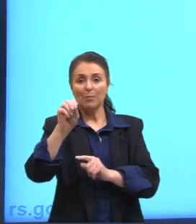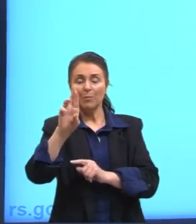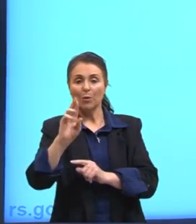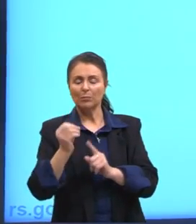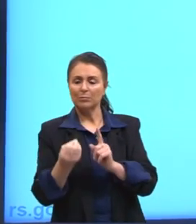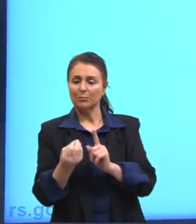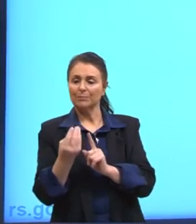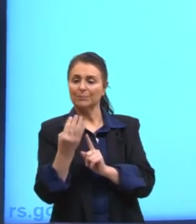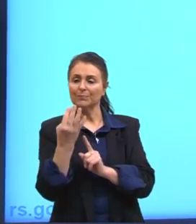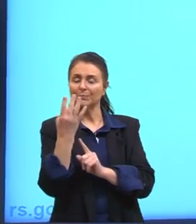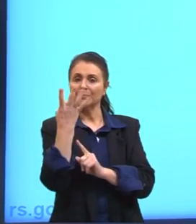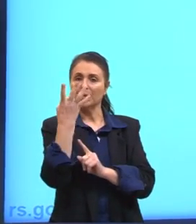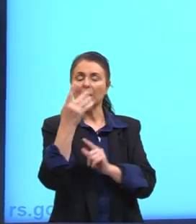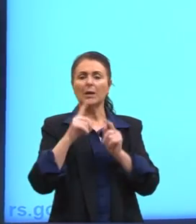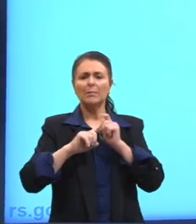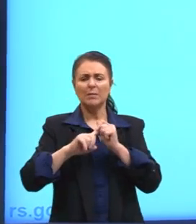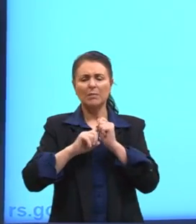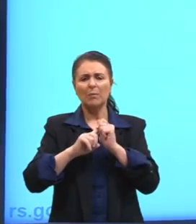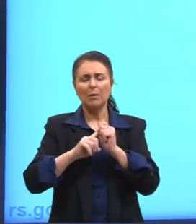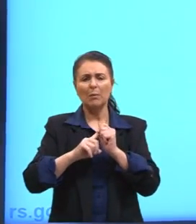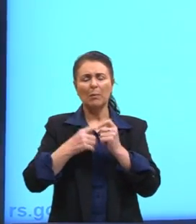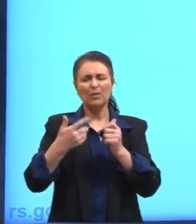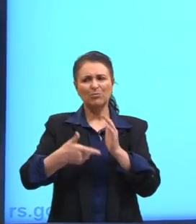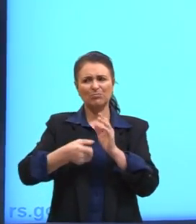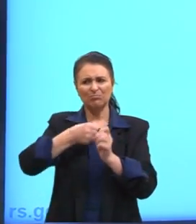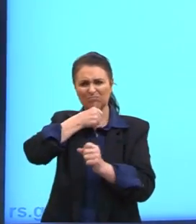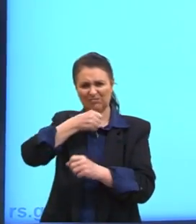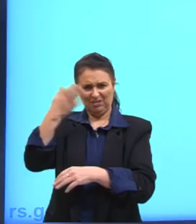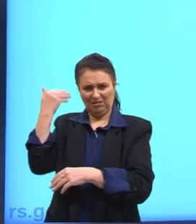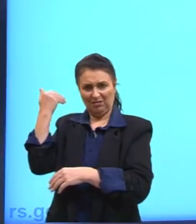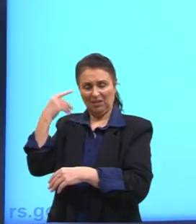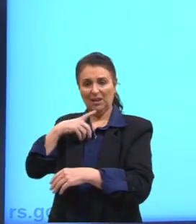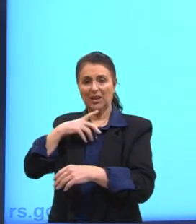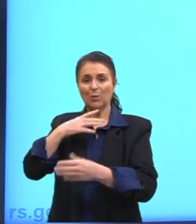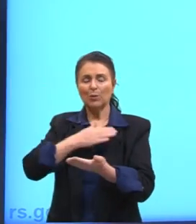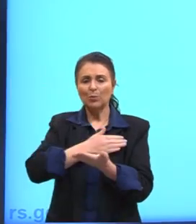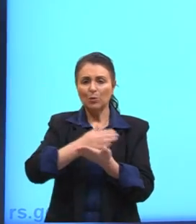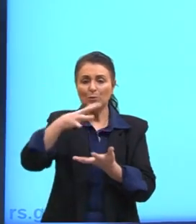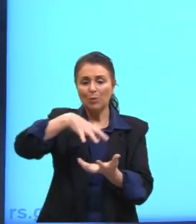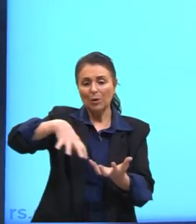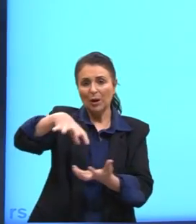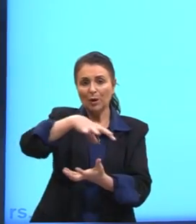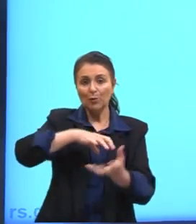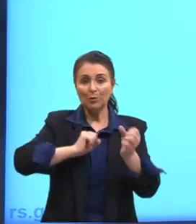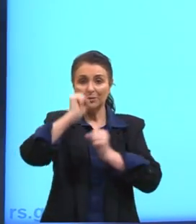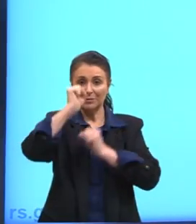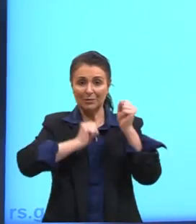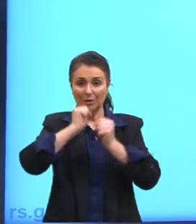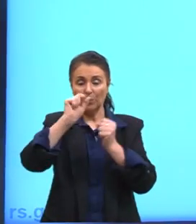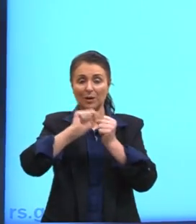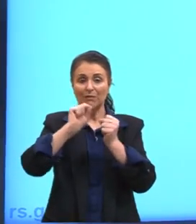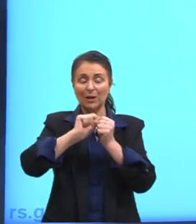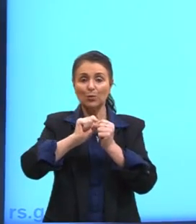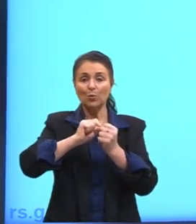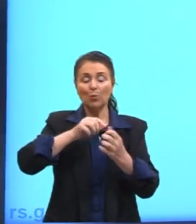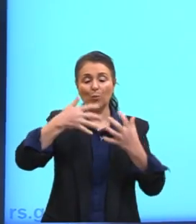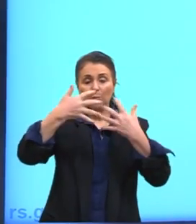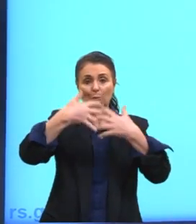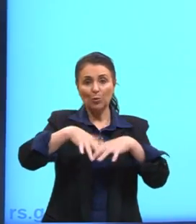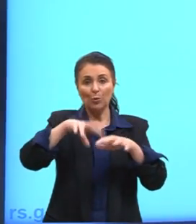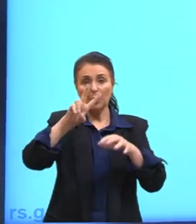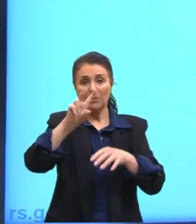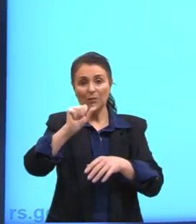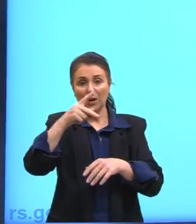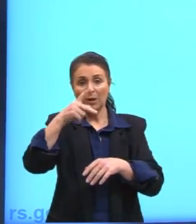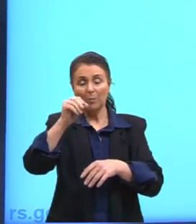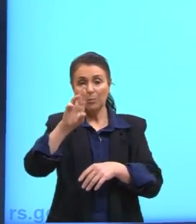Principalmente, antigamente, nas máquinas térmicas que a gente já começou na Revolução Industrial, elas eram feitas, então, com motores a vapor, tá? A gente,